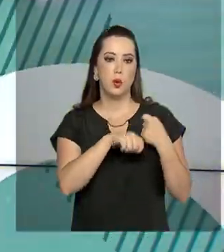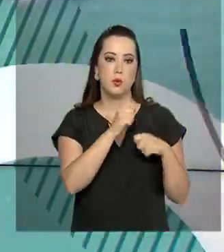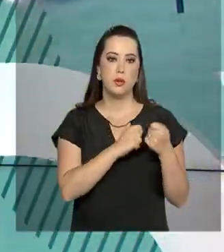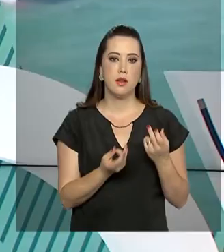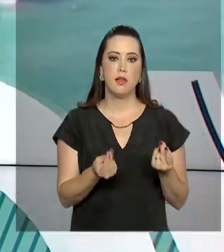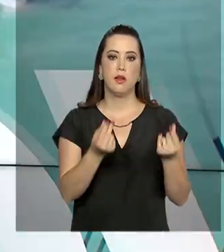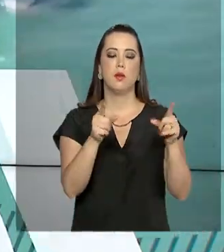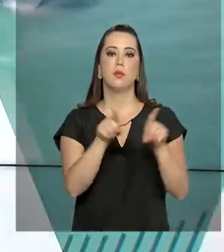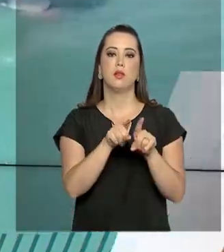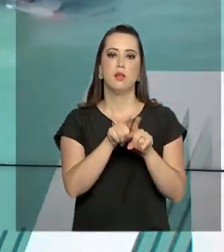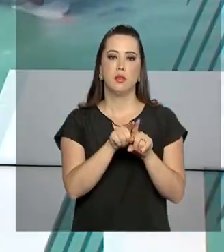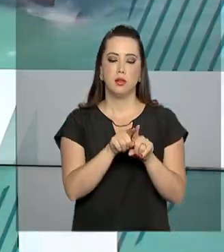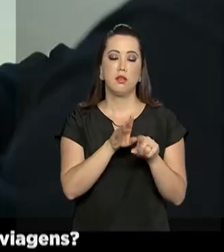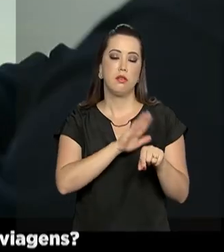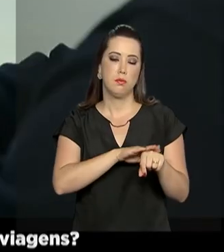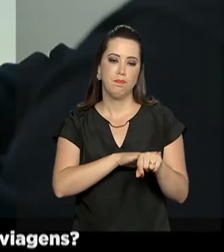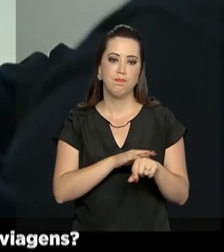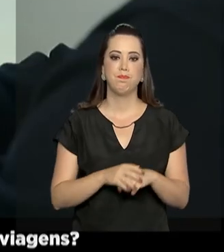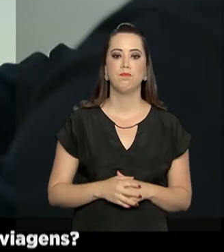tempo e dinheiro.